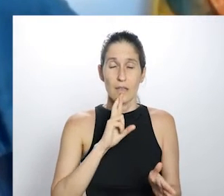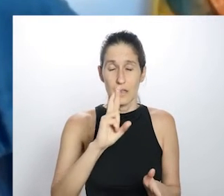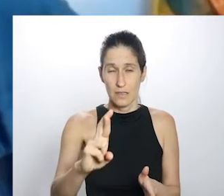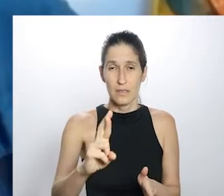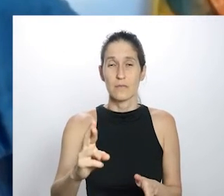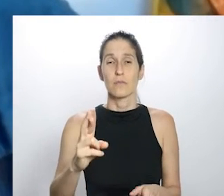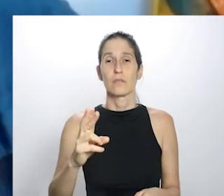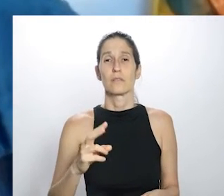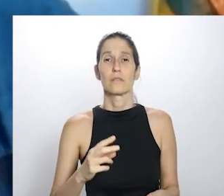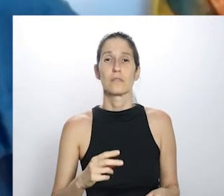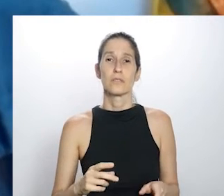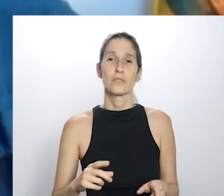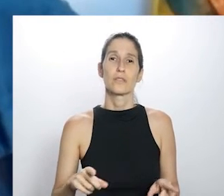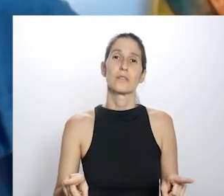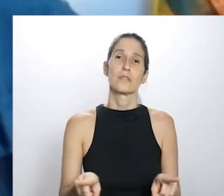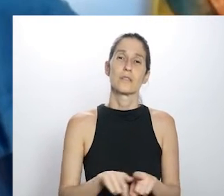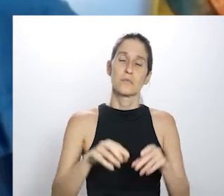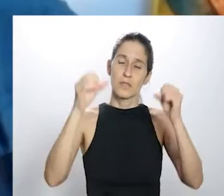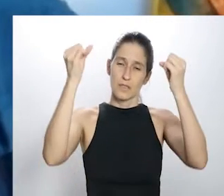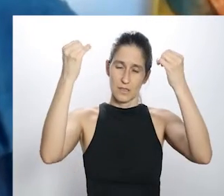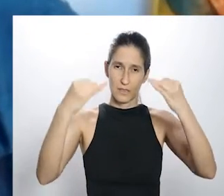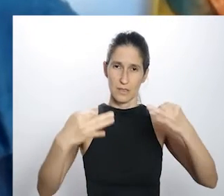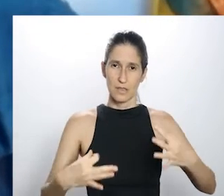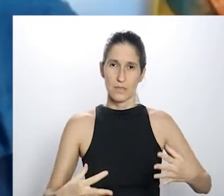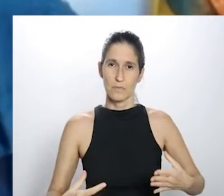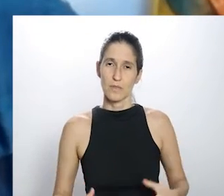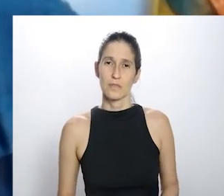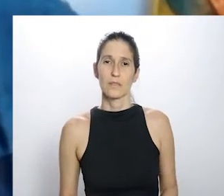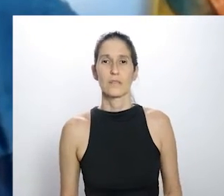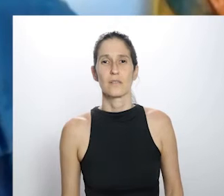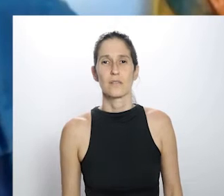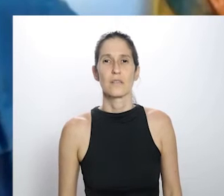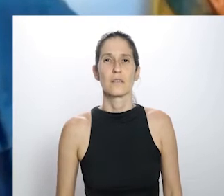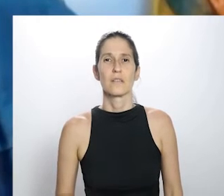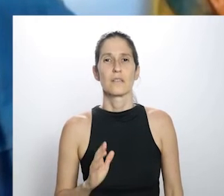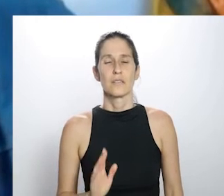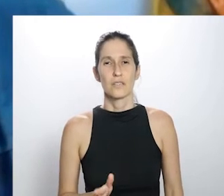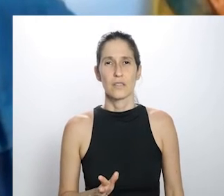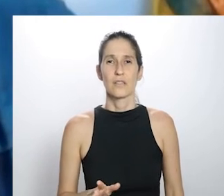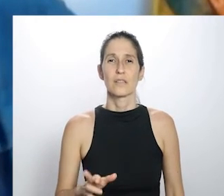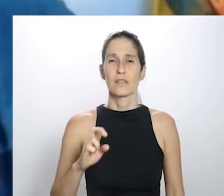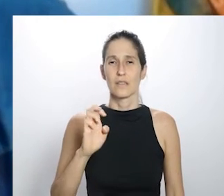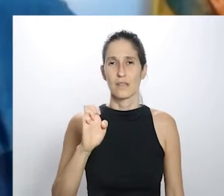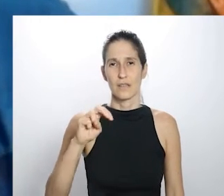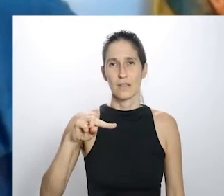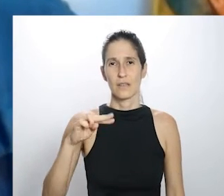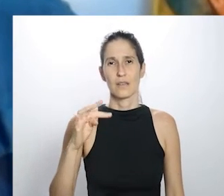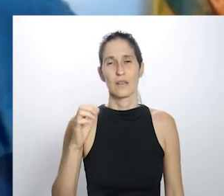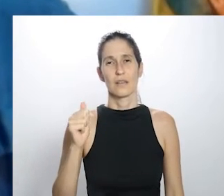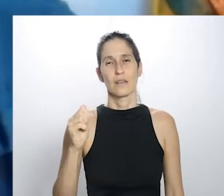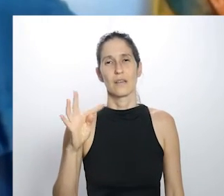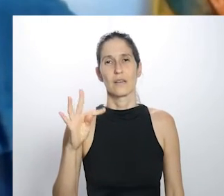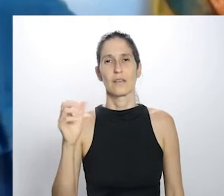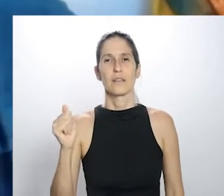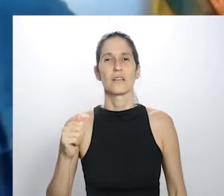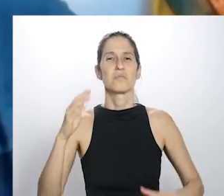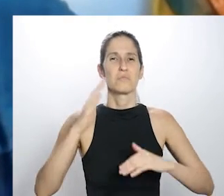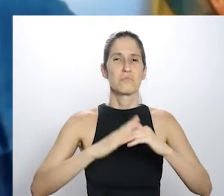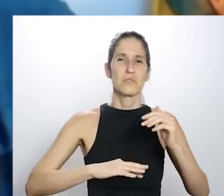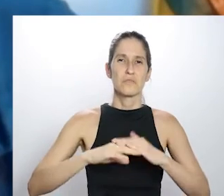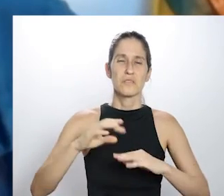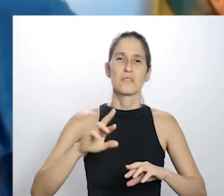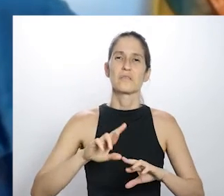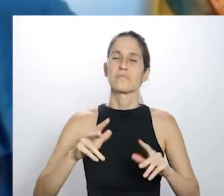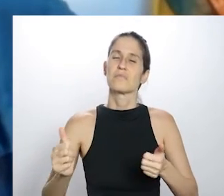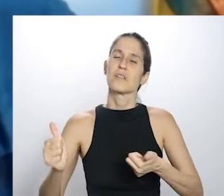as considerações dela, e eu acredito também que ela vai poder falar um pouco de uma maneira bacana sobre isso, já que ela encontrou alguns caminhos também